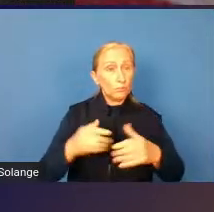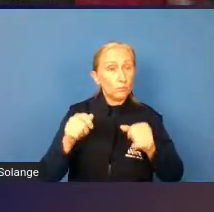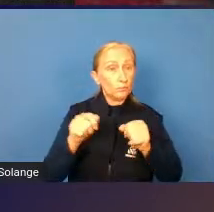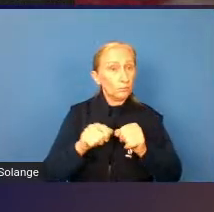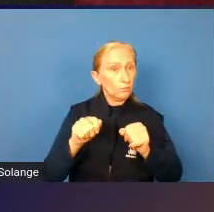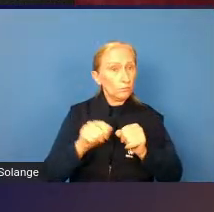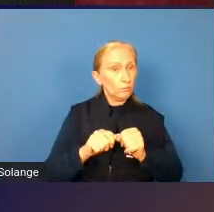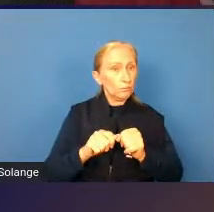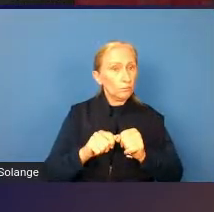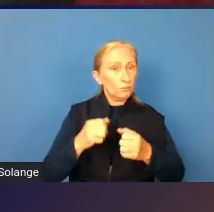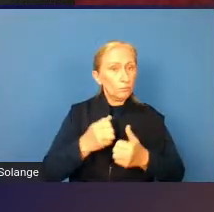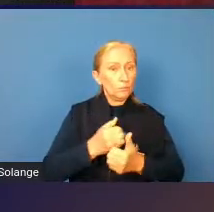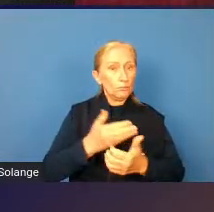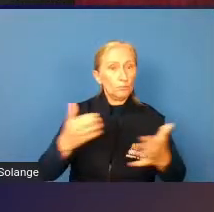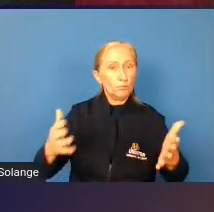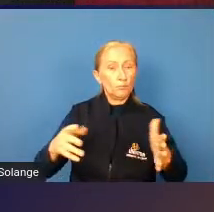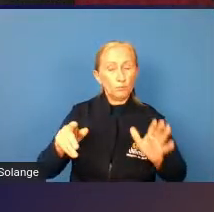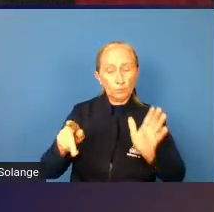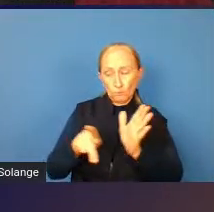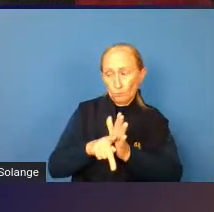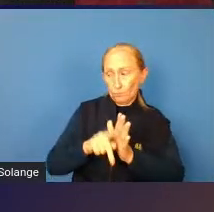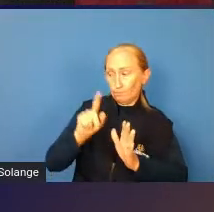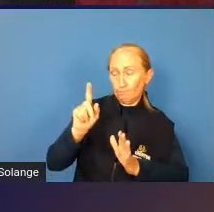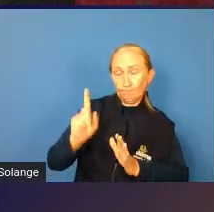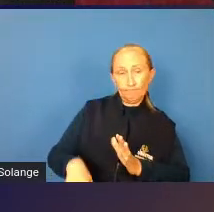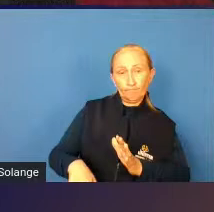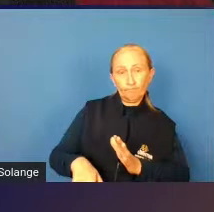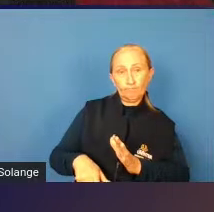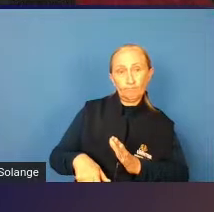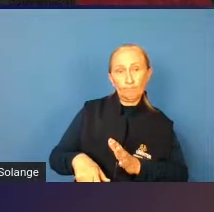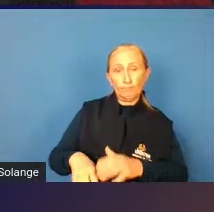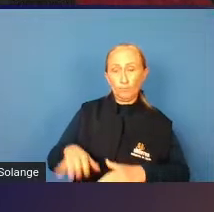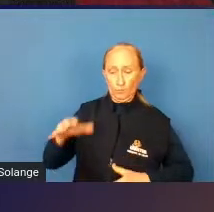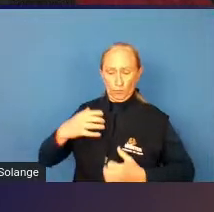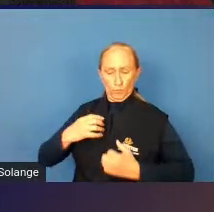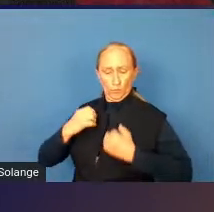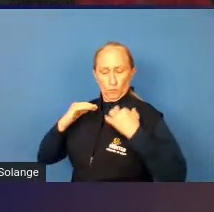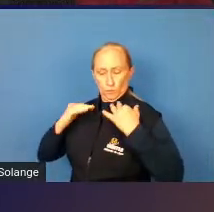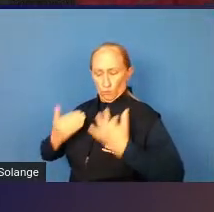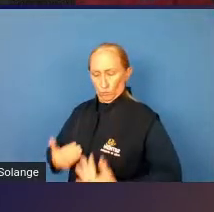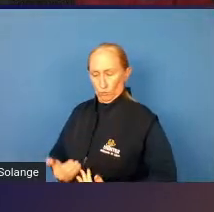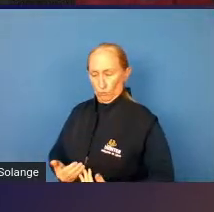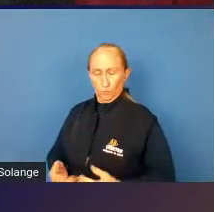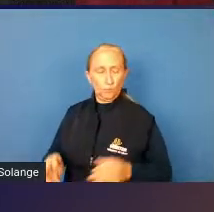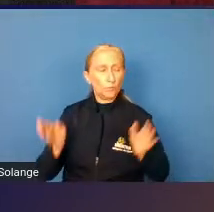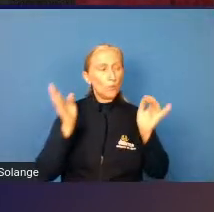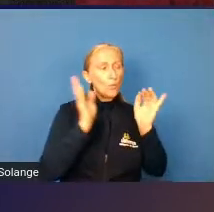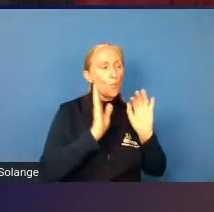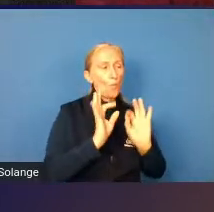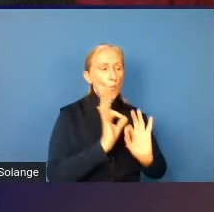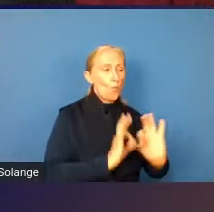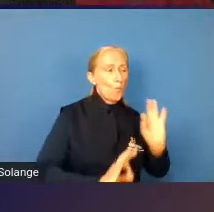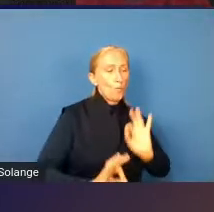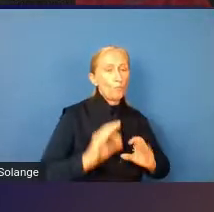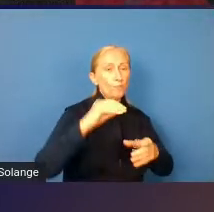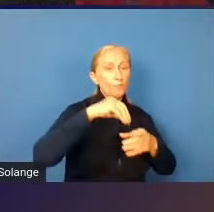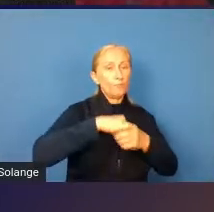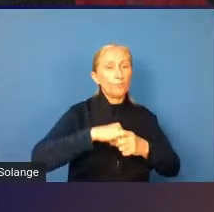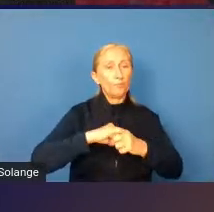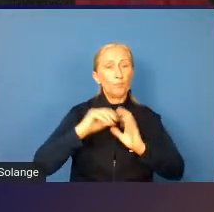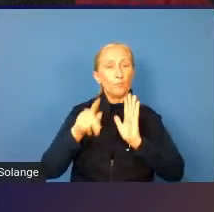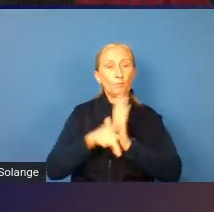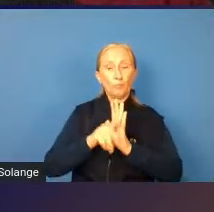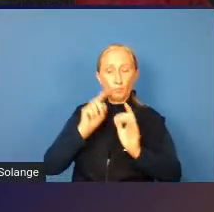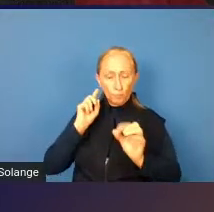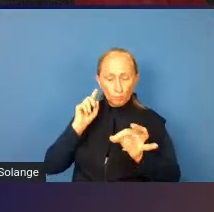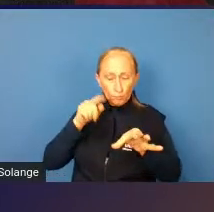desencadeia uma série de produções de masculinidades e de feminilidades que estão condicionadas ao órgão genital.